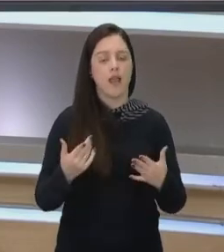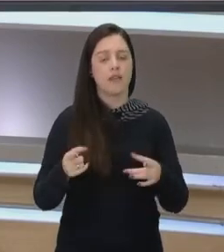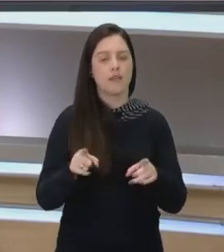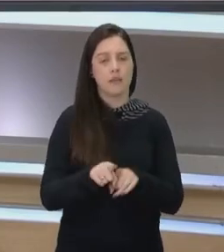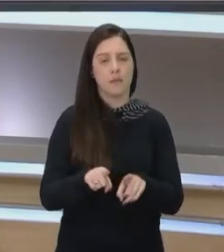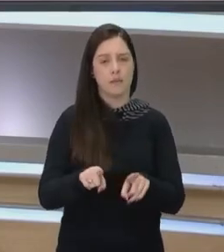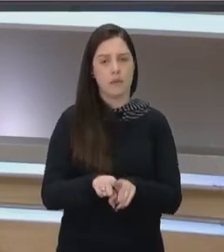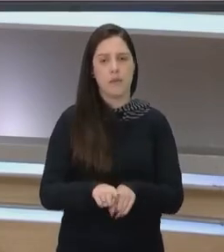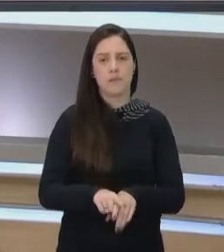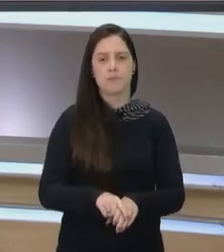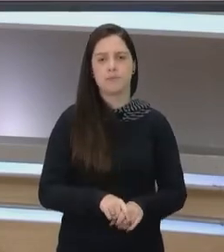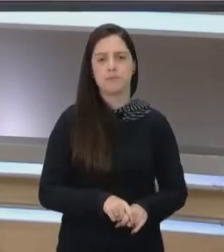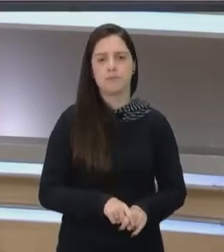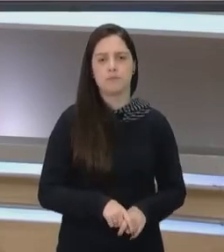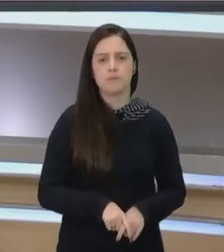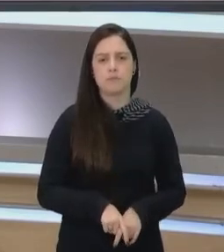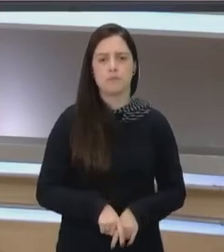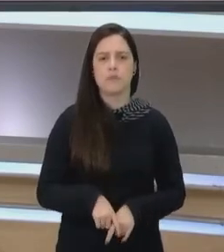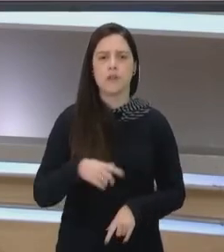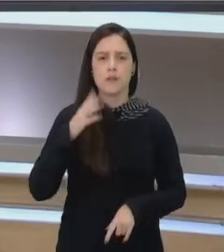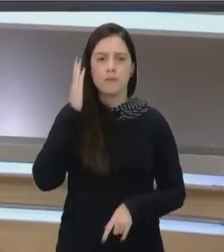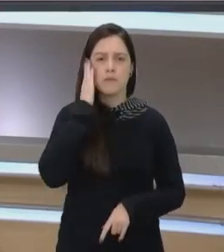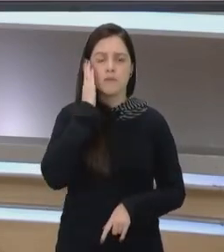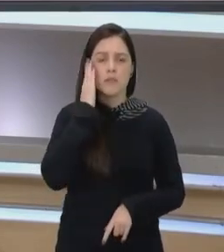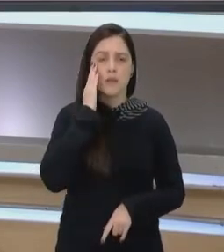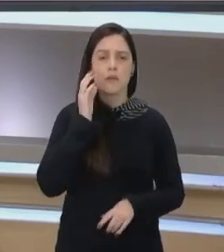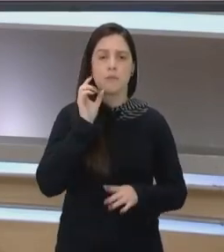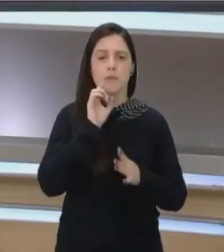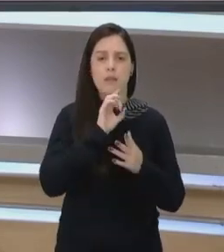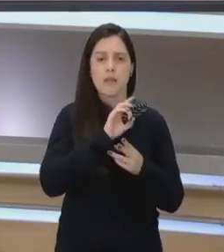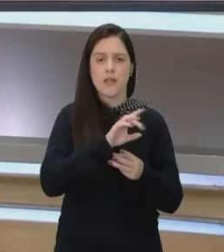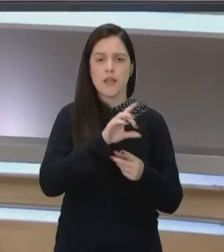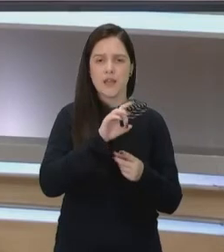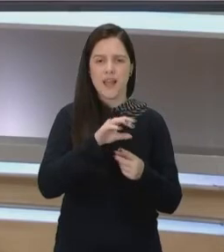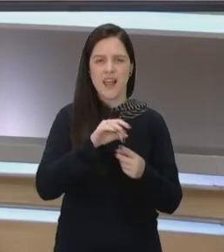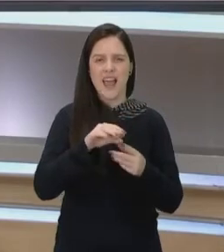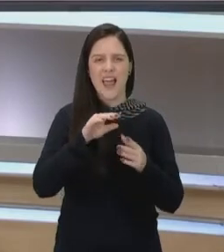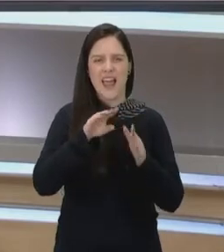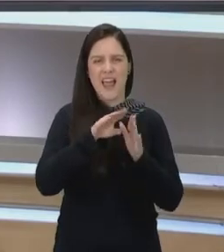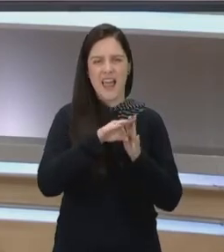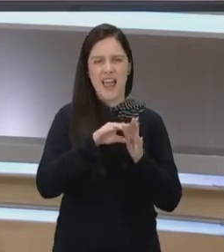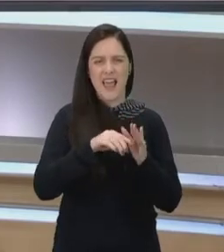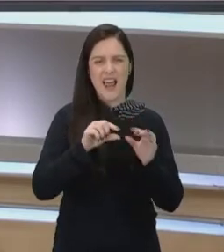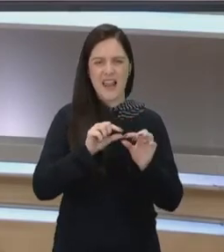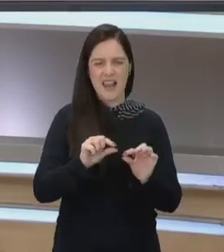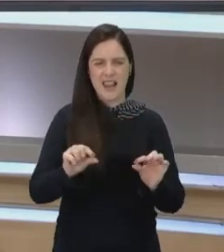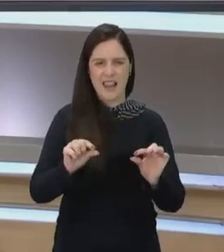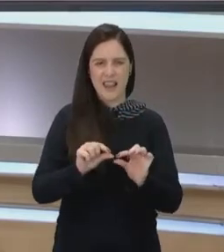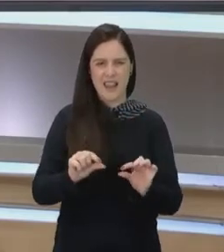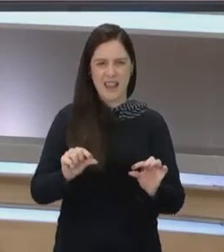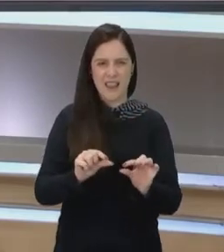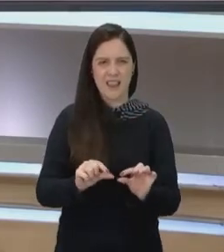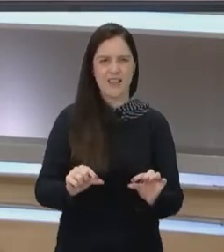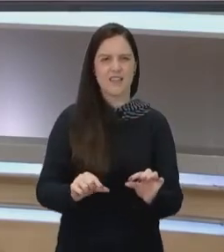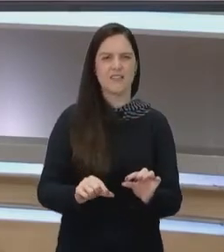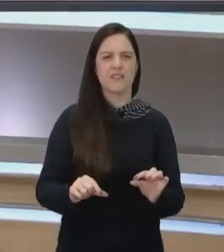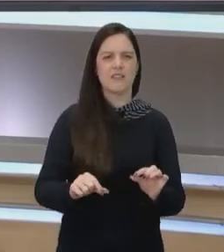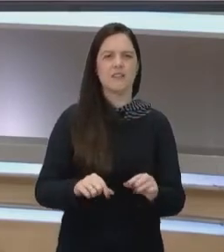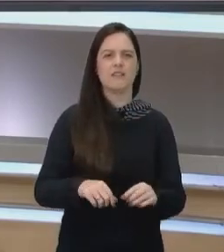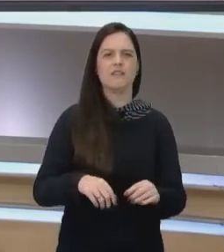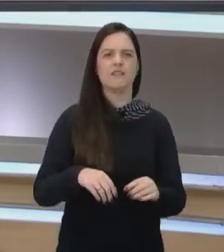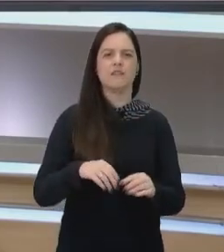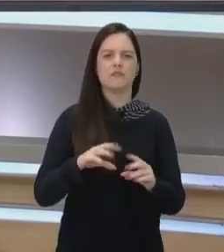a gente precisa pensar naquela linha que a Amanda trouxe da Serena, da